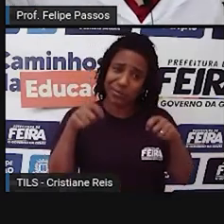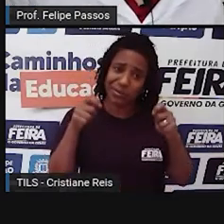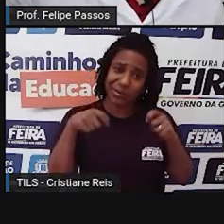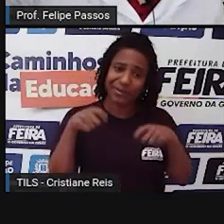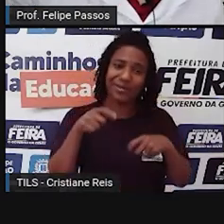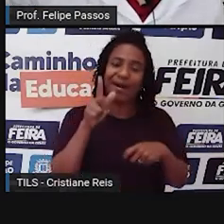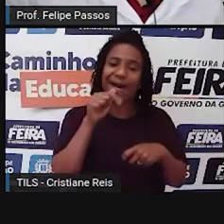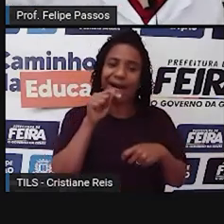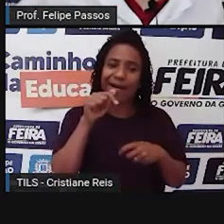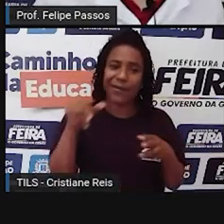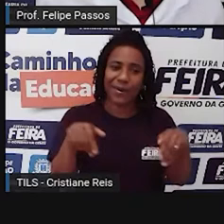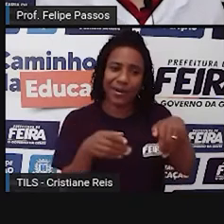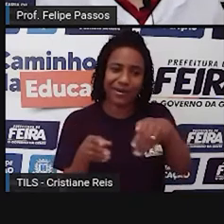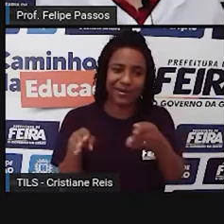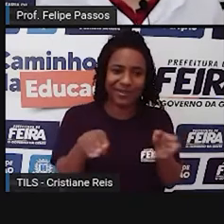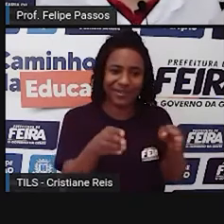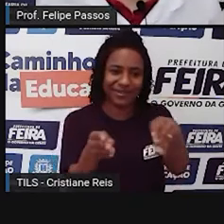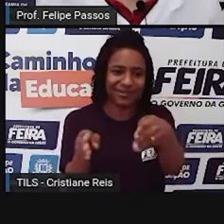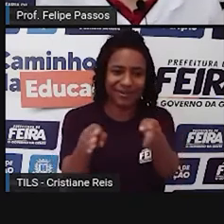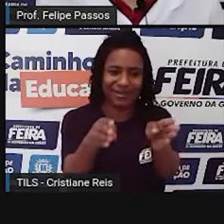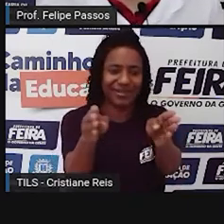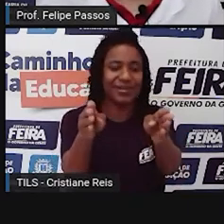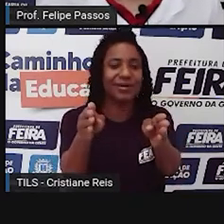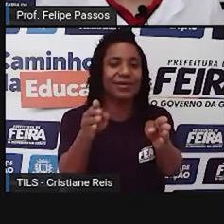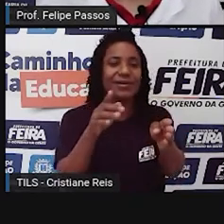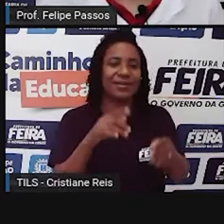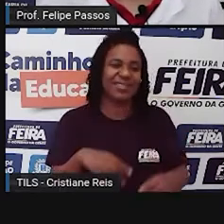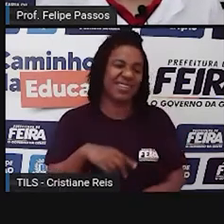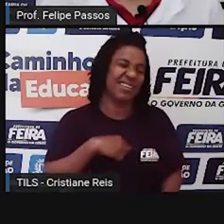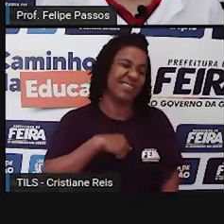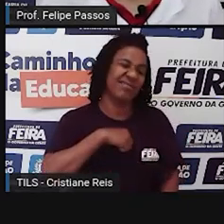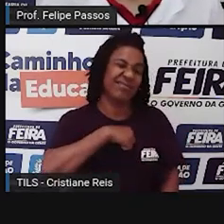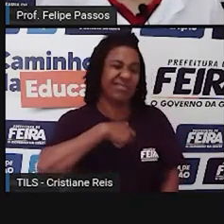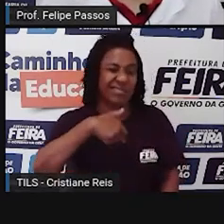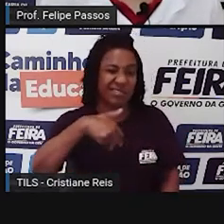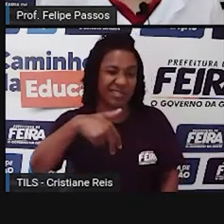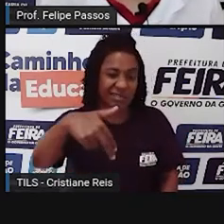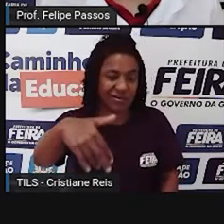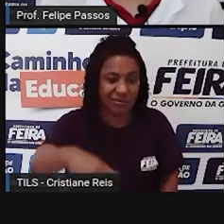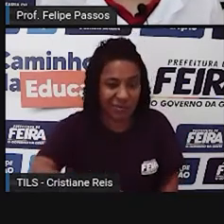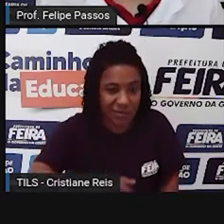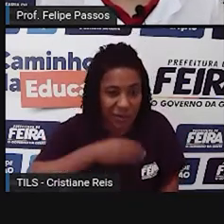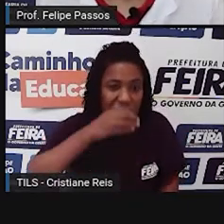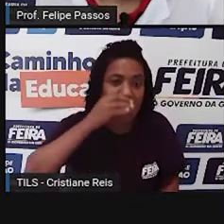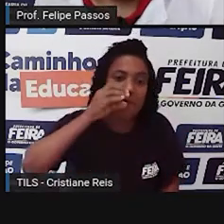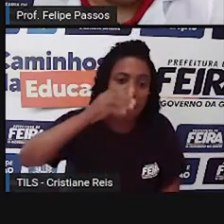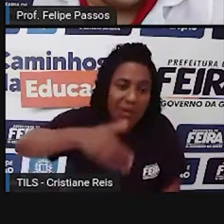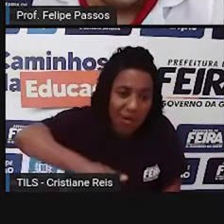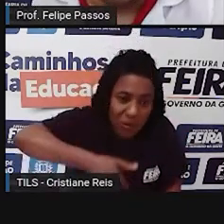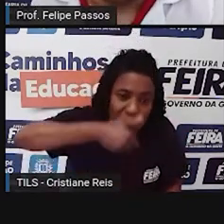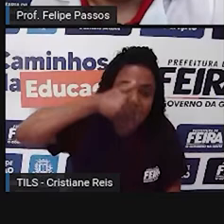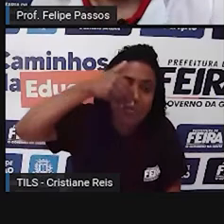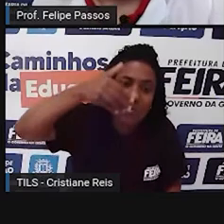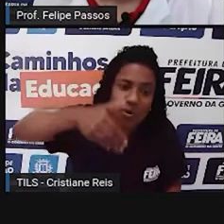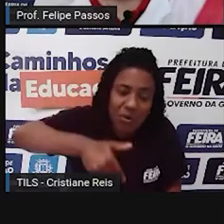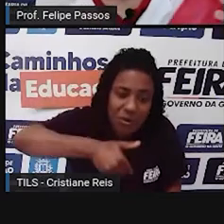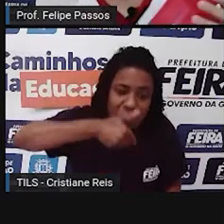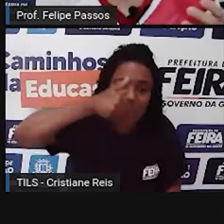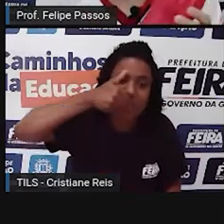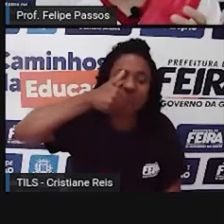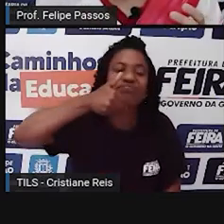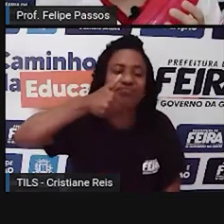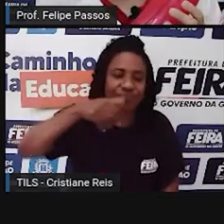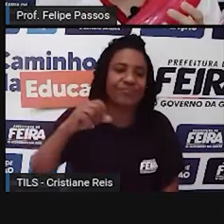buscar uma água, quando eu estivesse com sede. Já pensou que trabalho que ia dar? Mas aí agora eu tenho o quê? Eu tenho